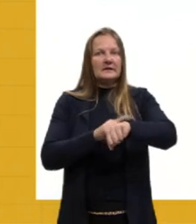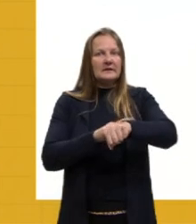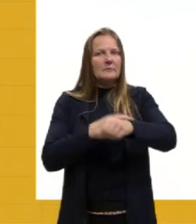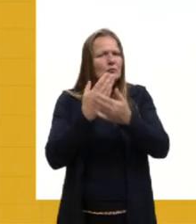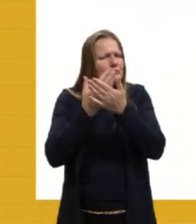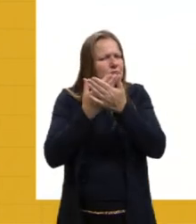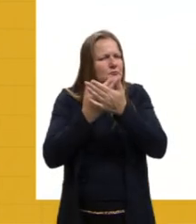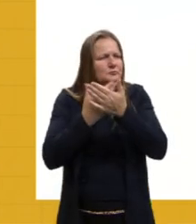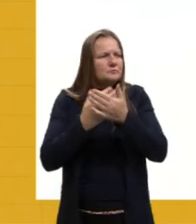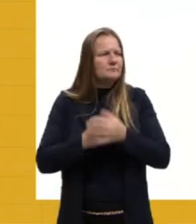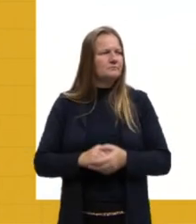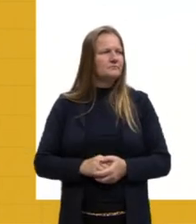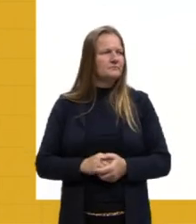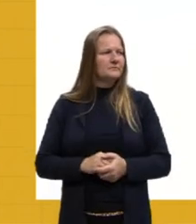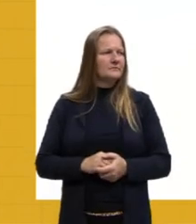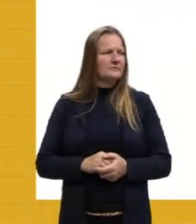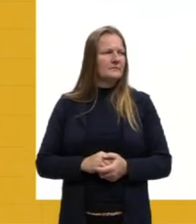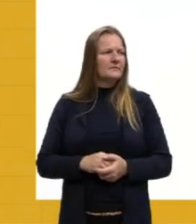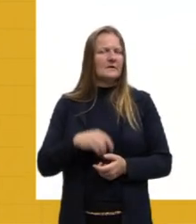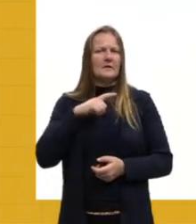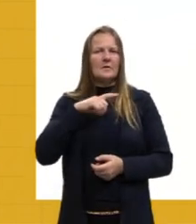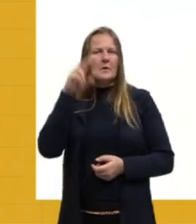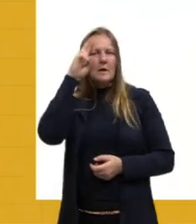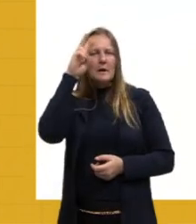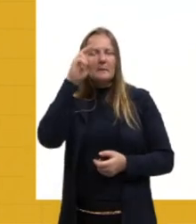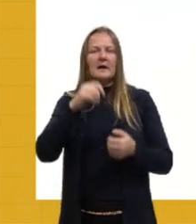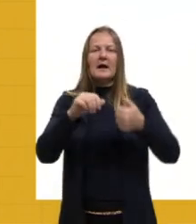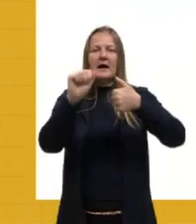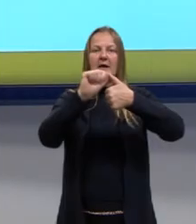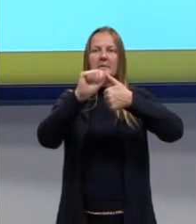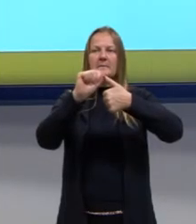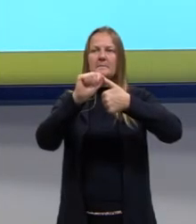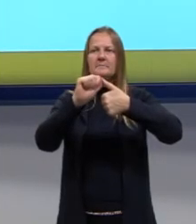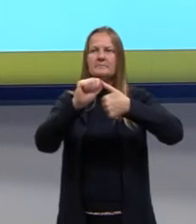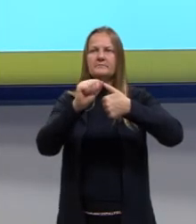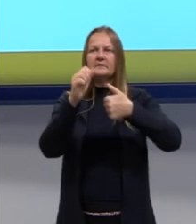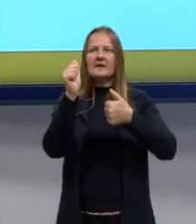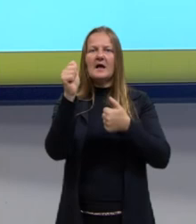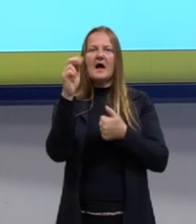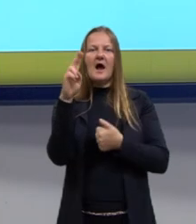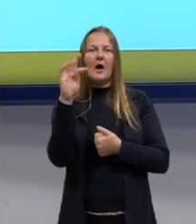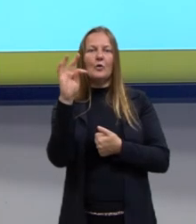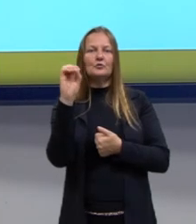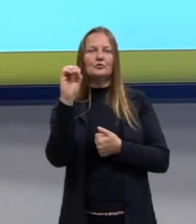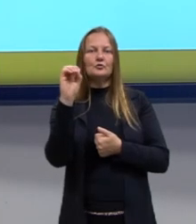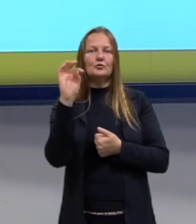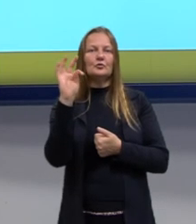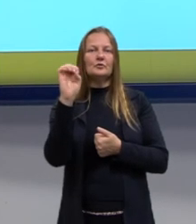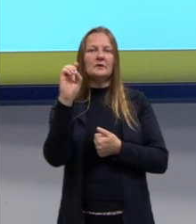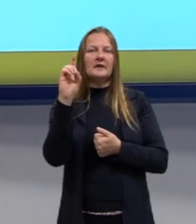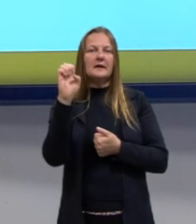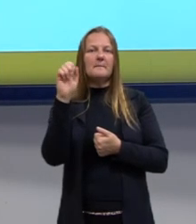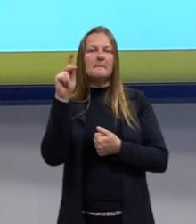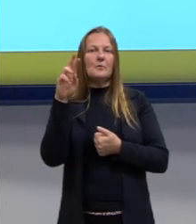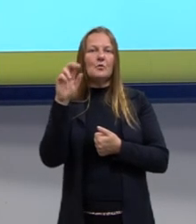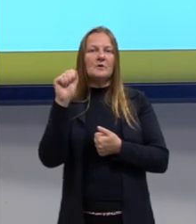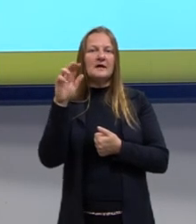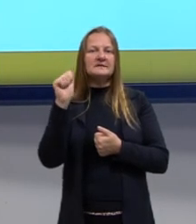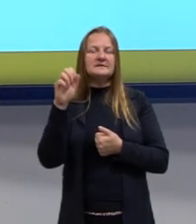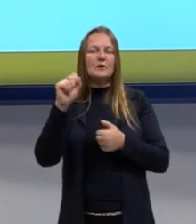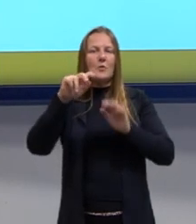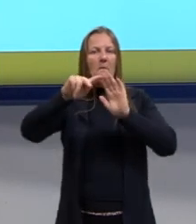estudar, né? Vamos relembrar. Letra A, autodepuração. O que que é autodepuração?